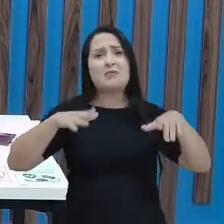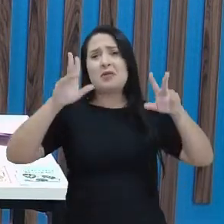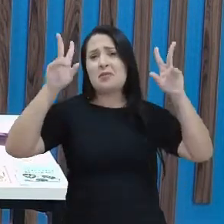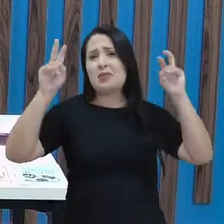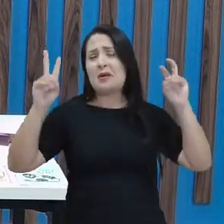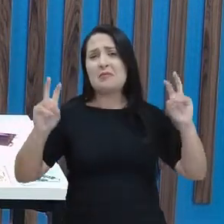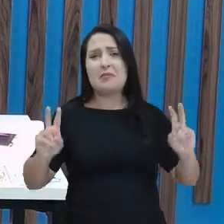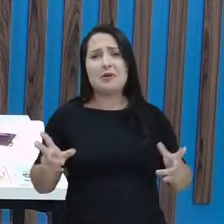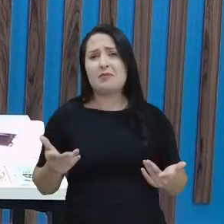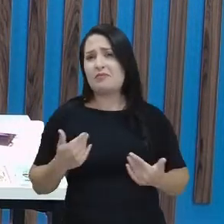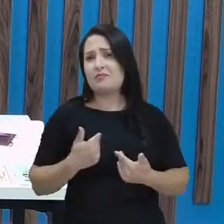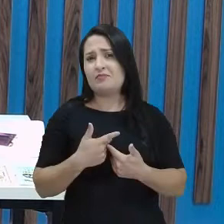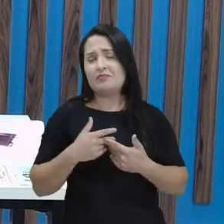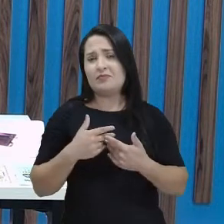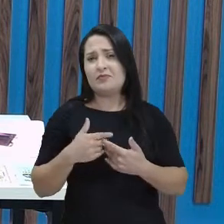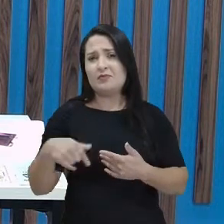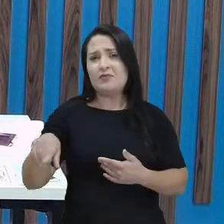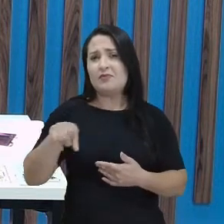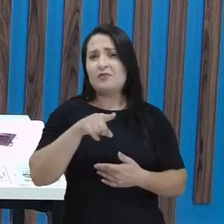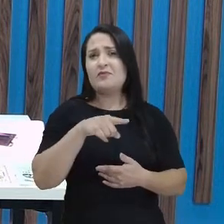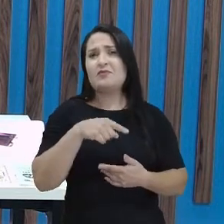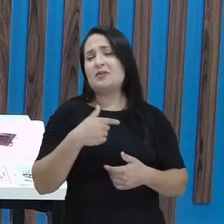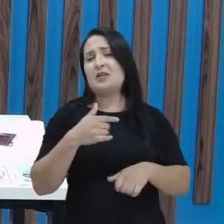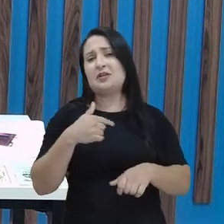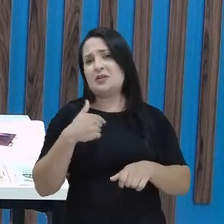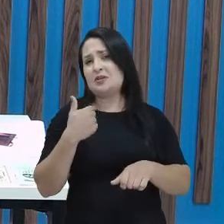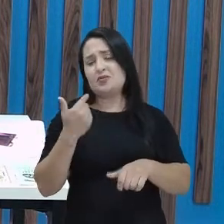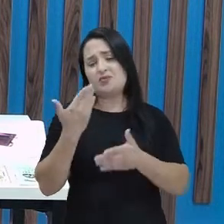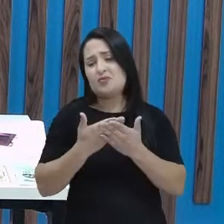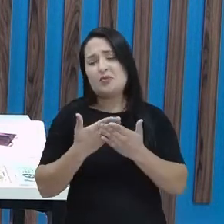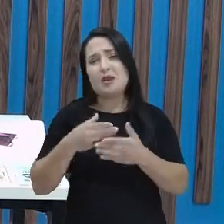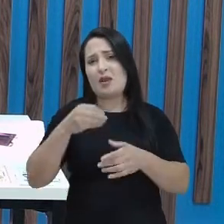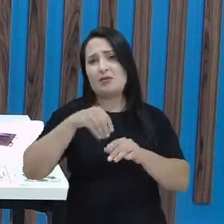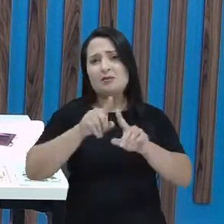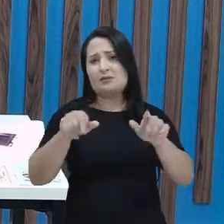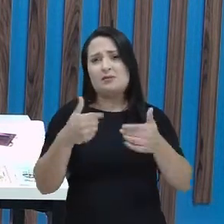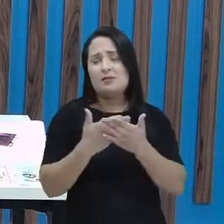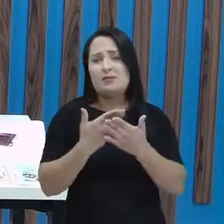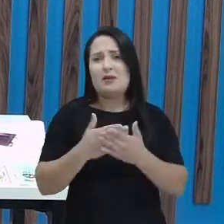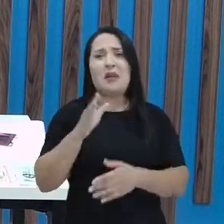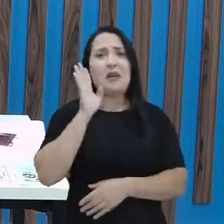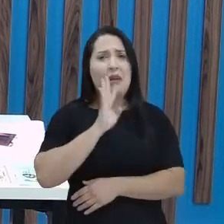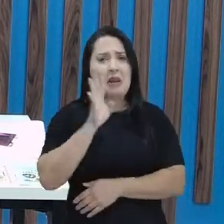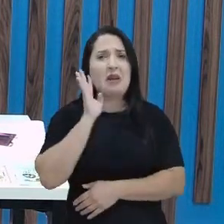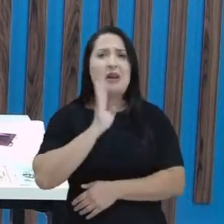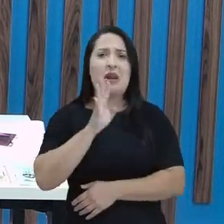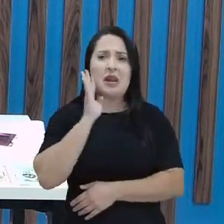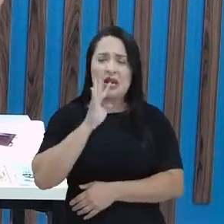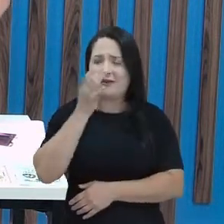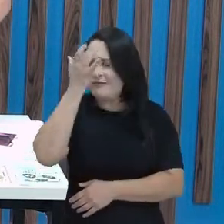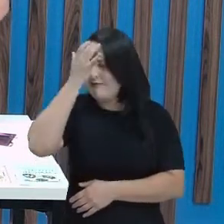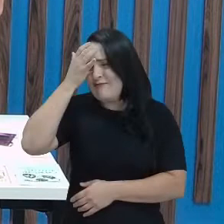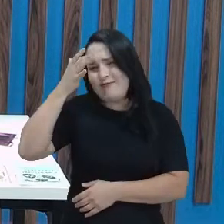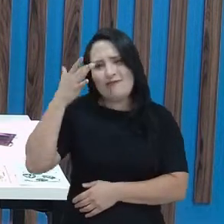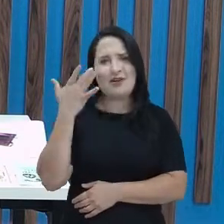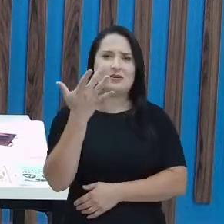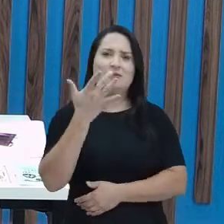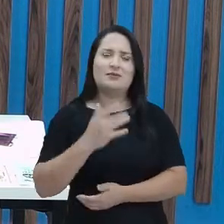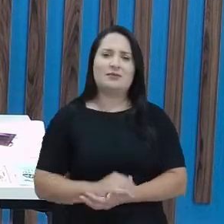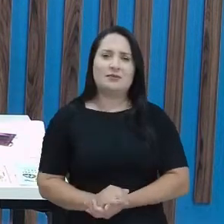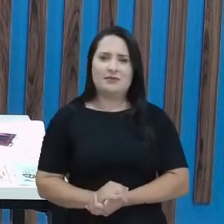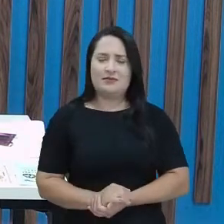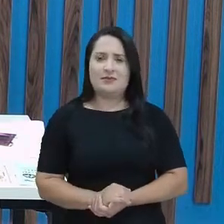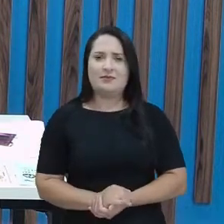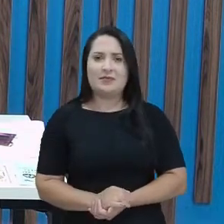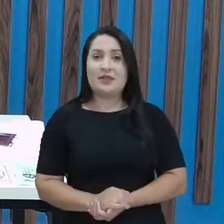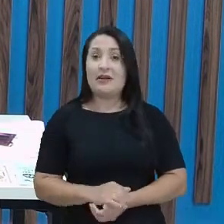que você for trabalhar em sala de aula. Não é legal, gente? Muito prático, tá? Faz aí e